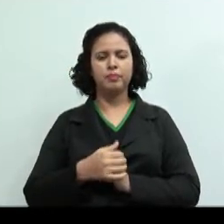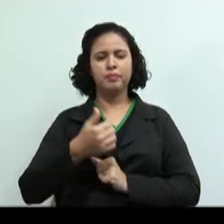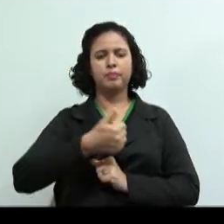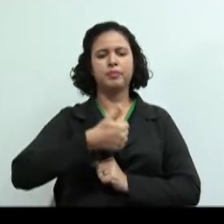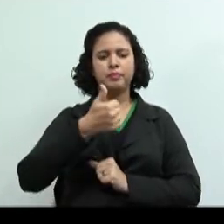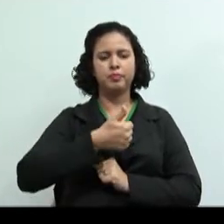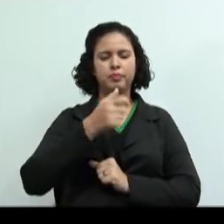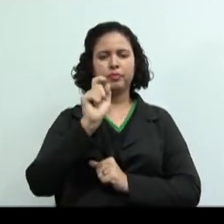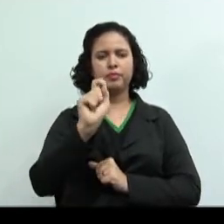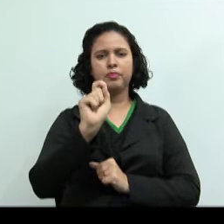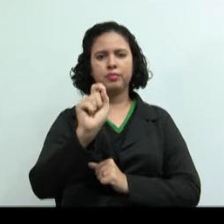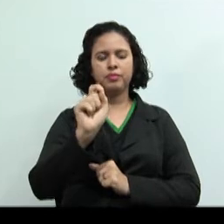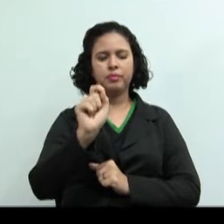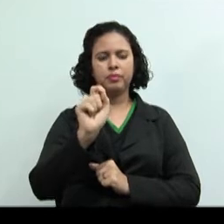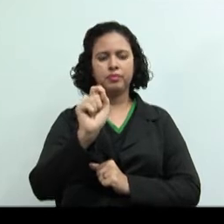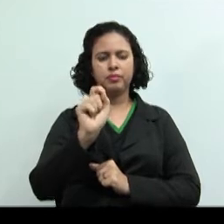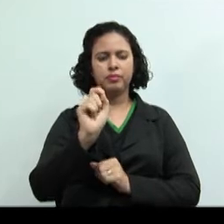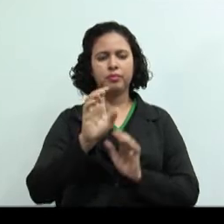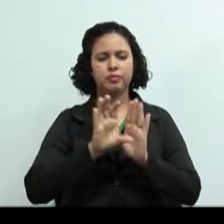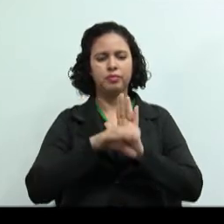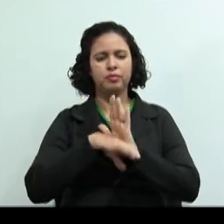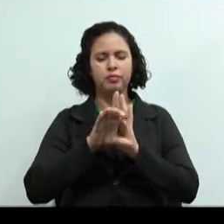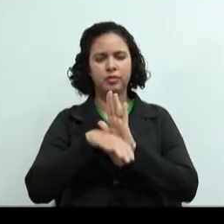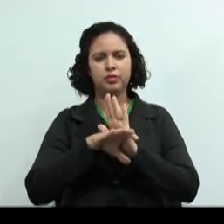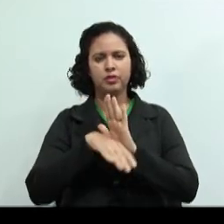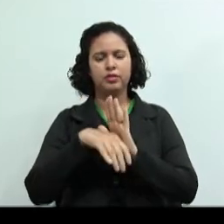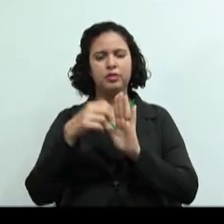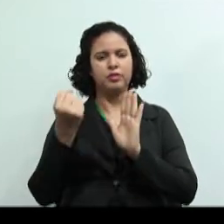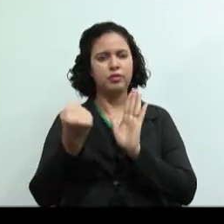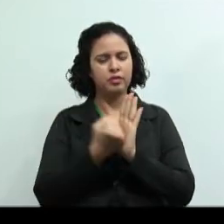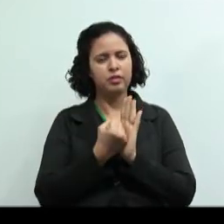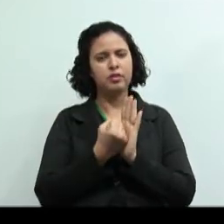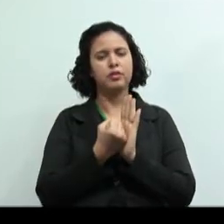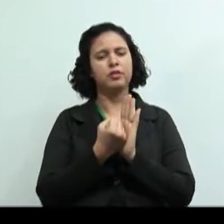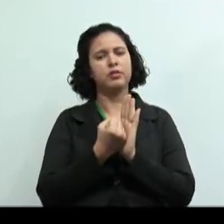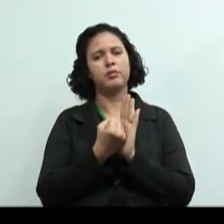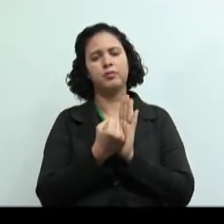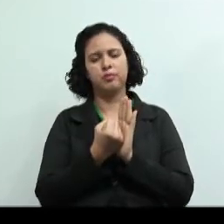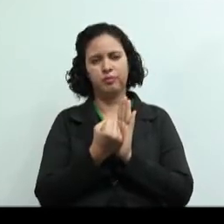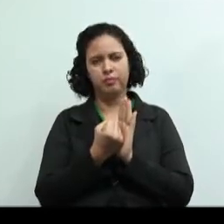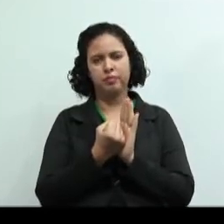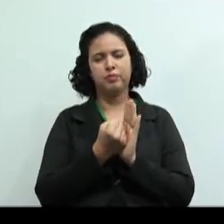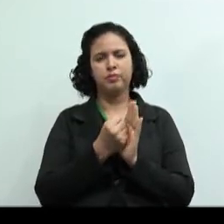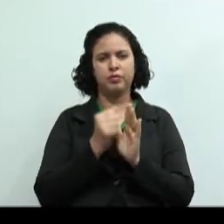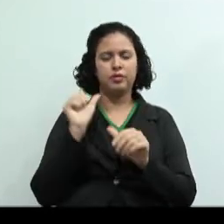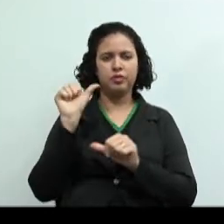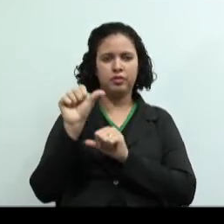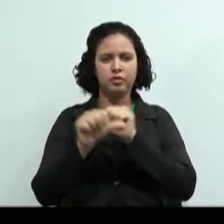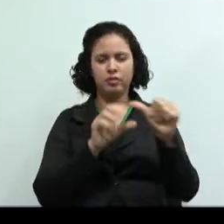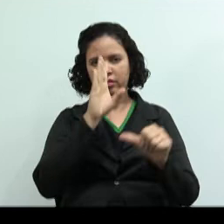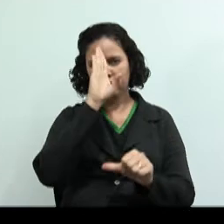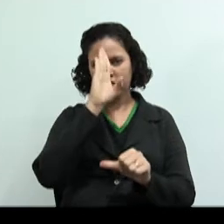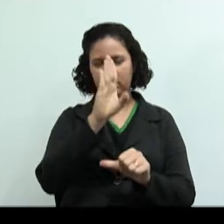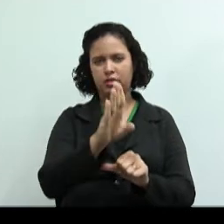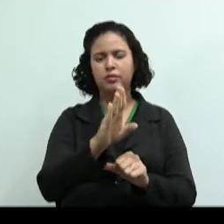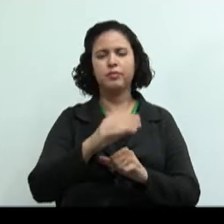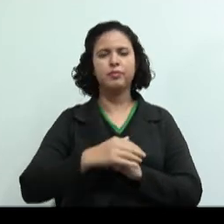Primeira alternativa. Aí, nós temos os conceitos de custo fixo, variável, direto e indireto. A primeira alternativa